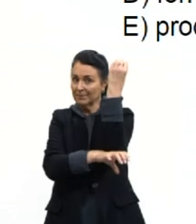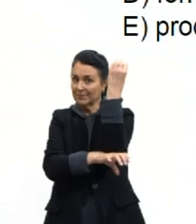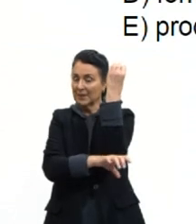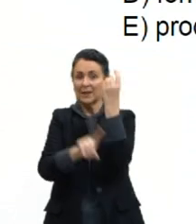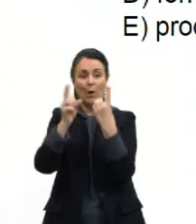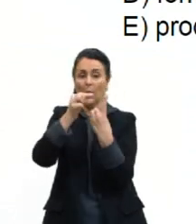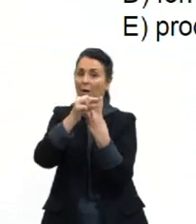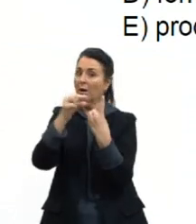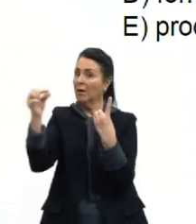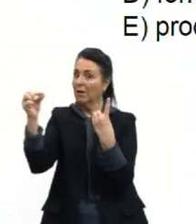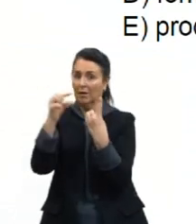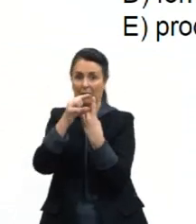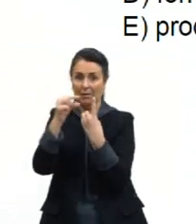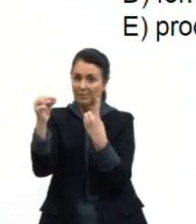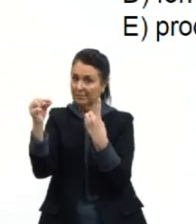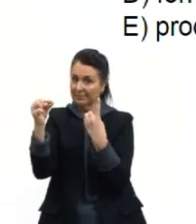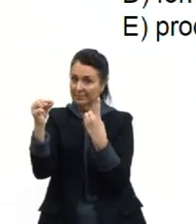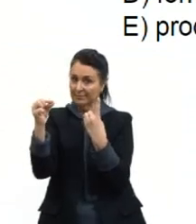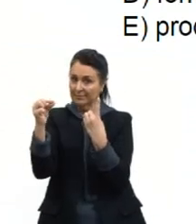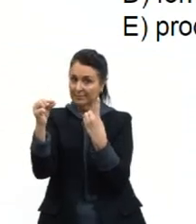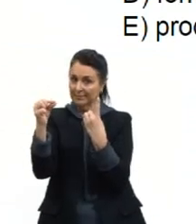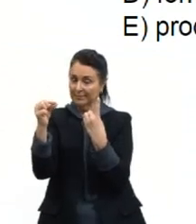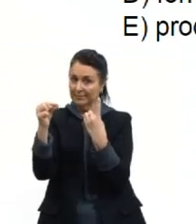não é horizontal. Então, não.